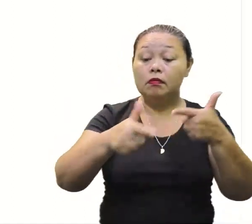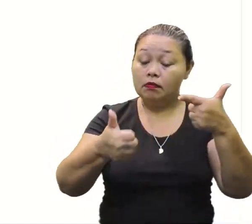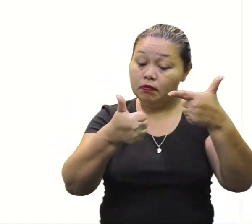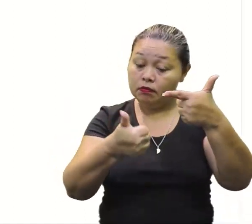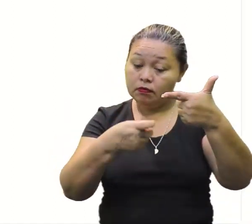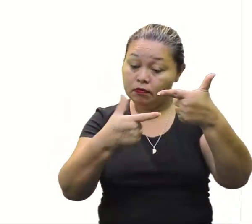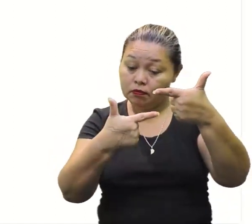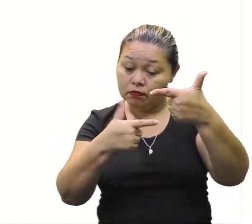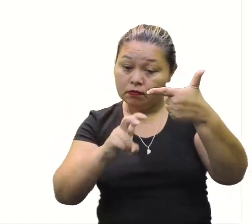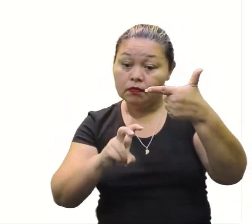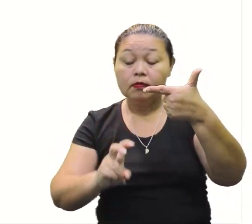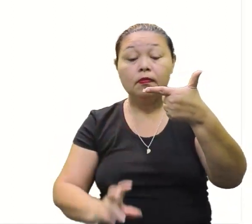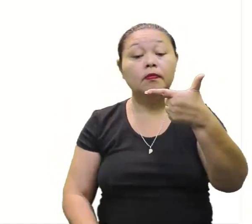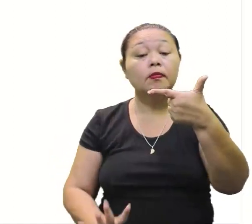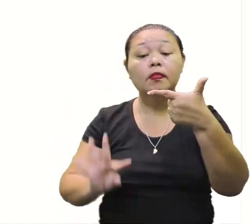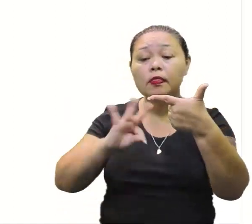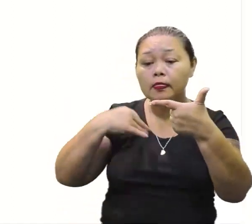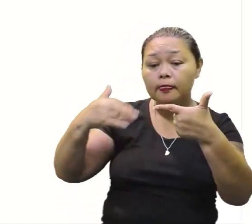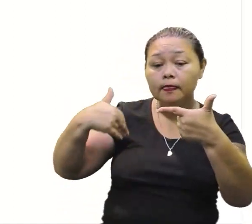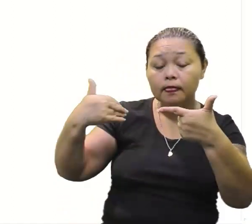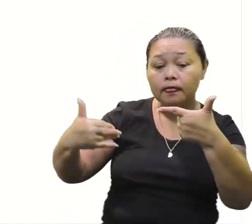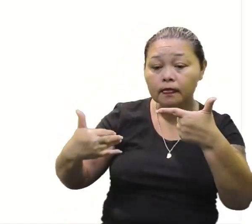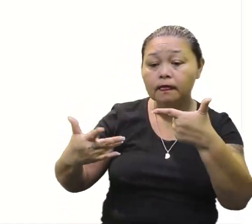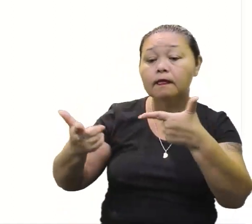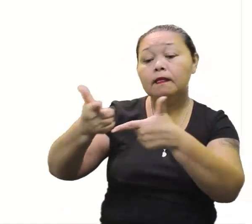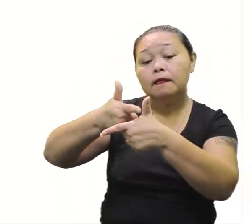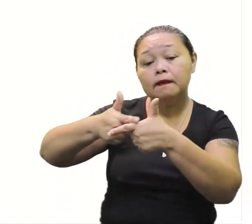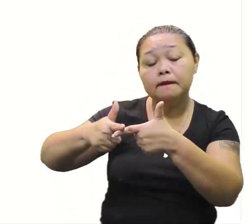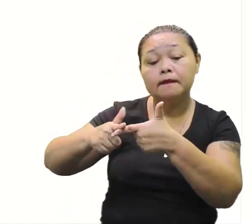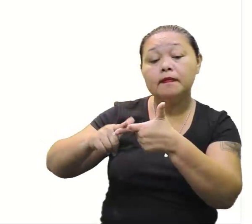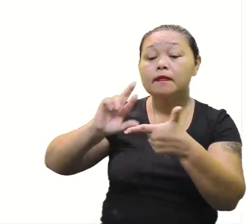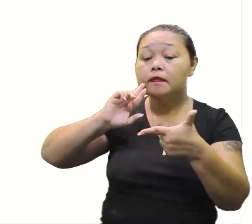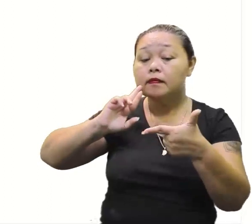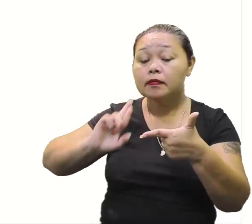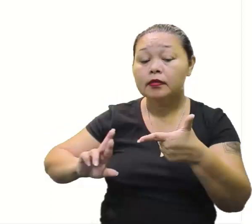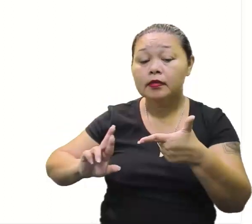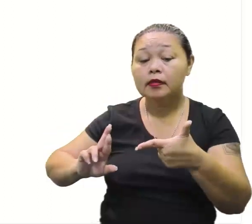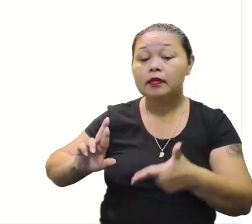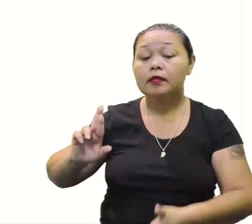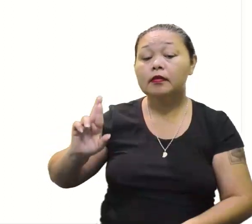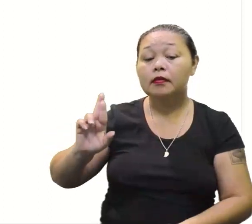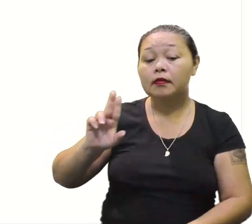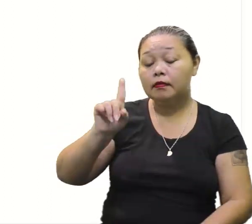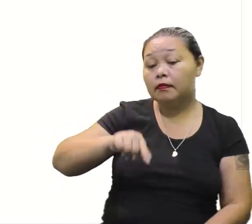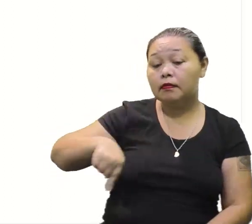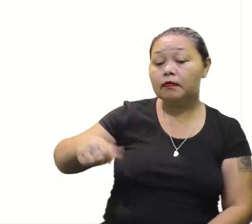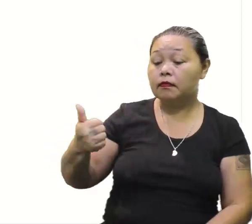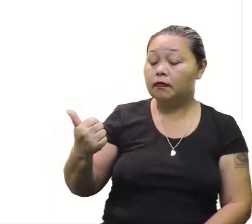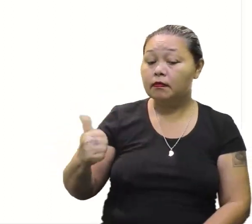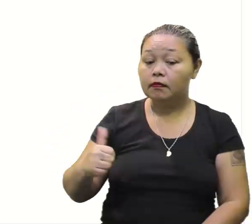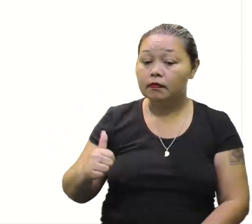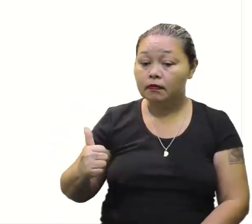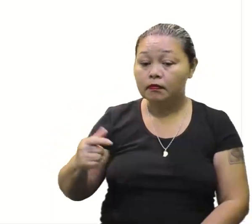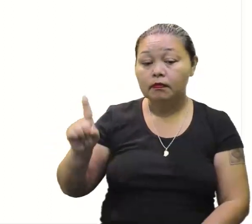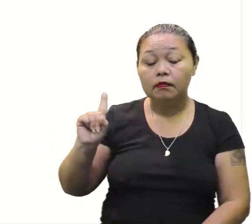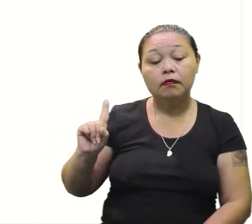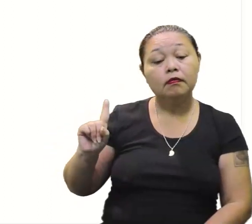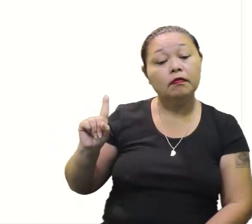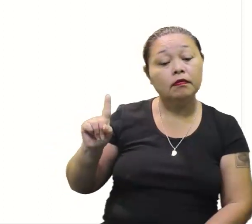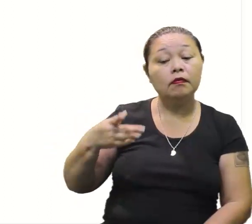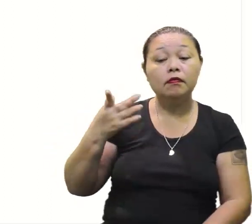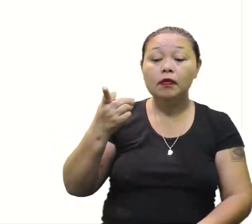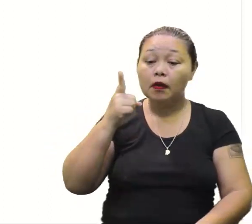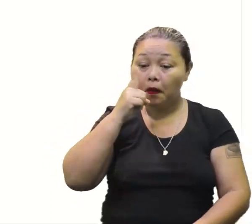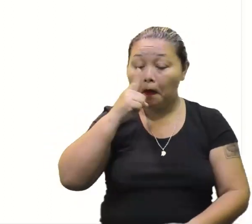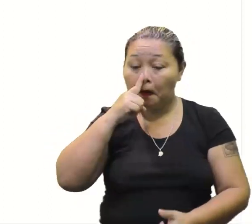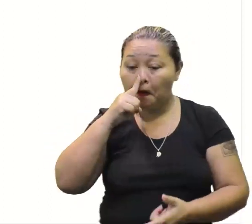$ E aí, fazendo todo o processo numa continha de divisão bacana, você vai chegar aqui, a quantidade de pacotes que ele comprou, que